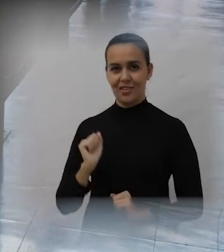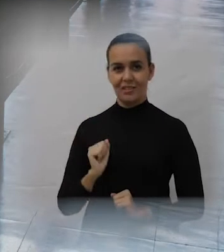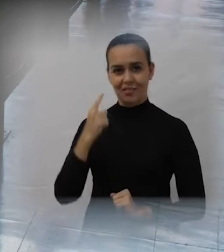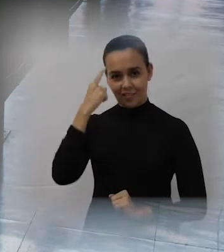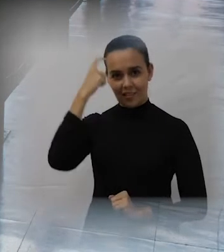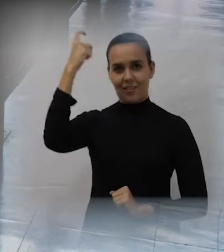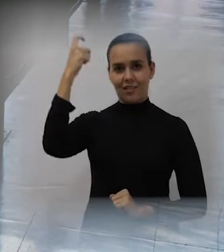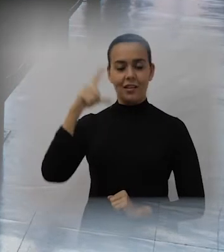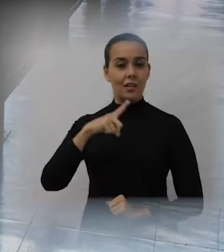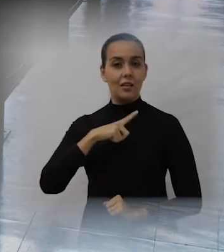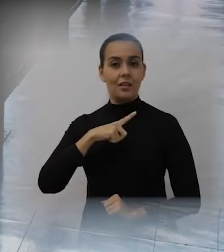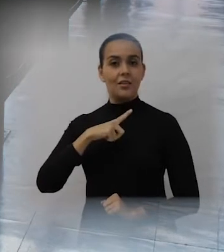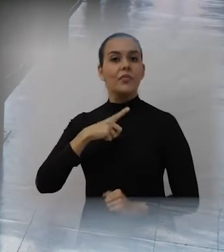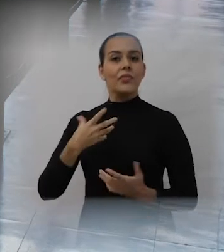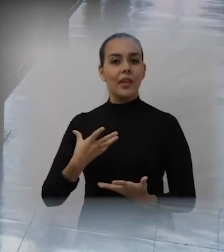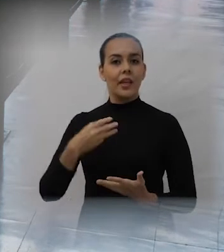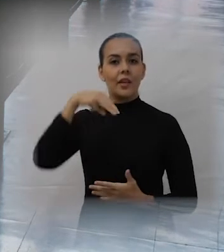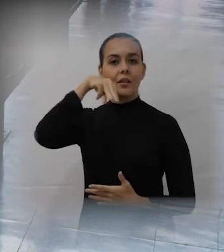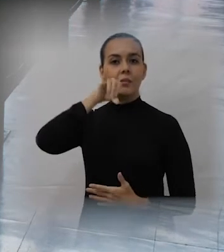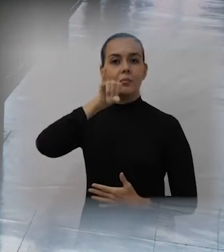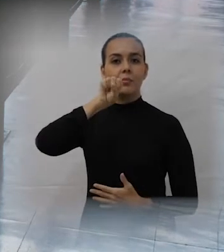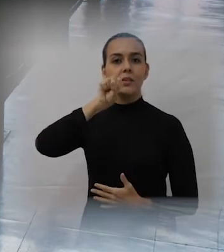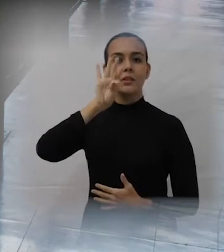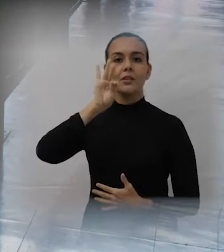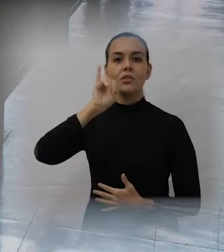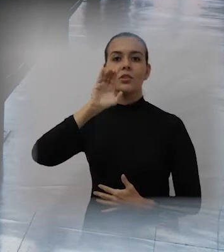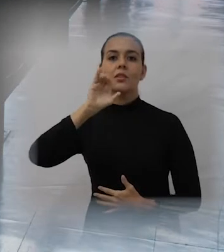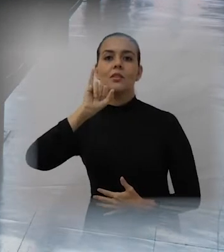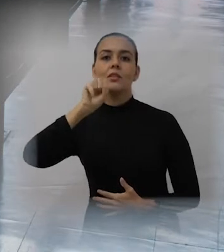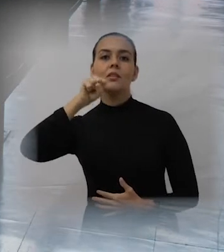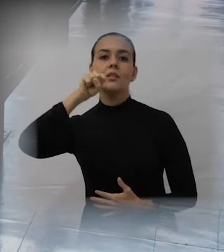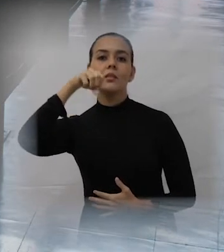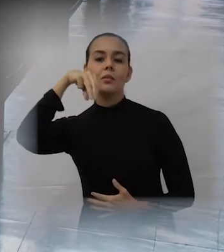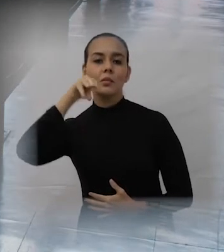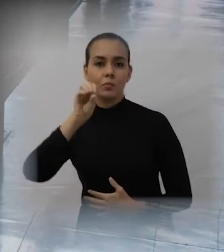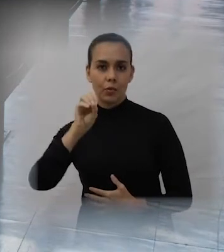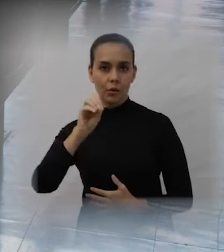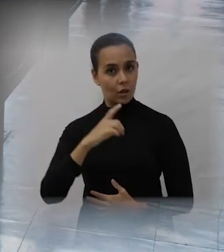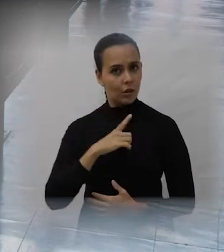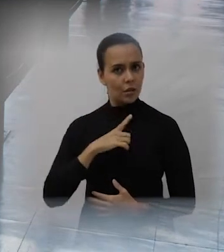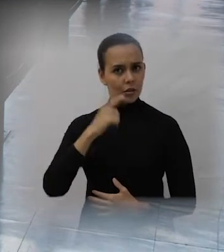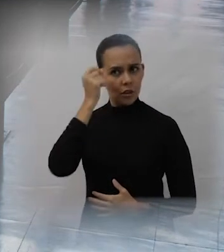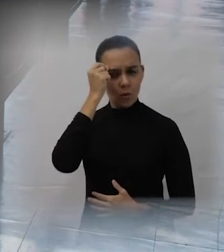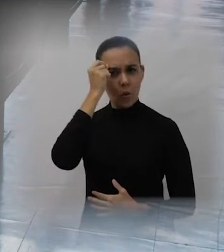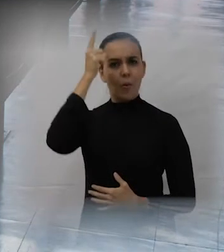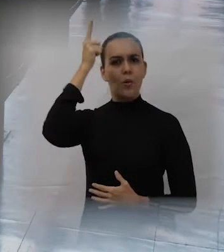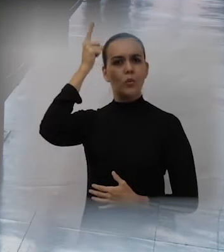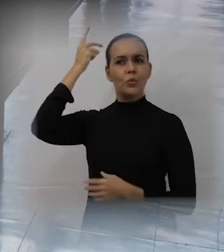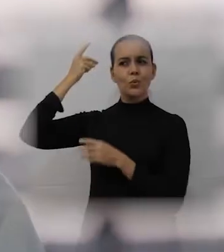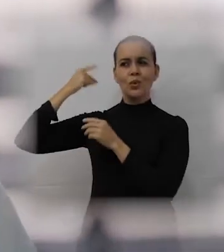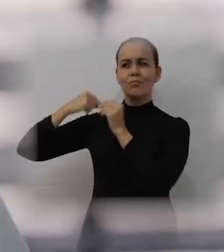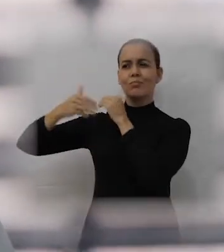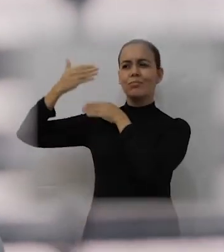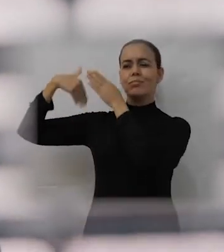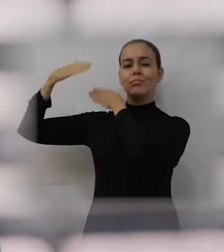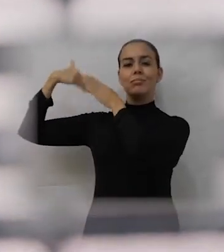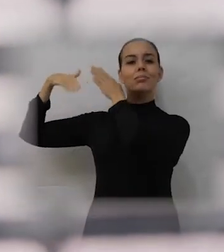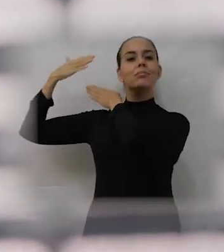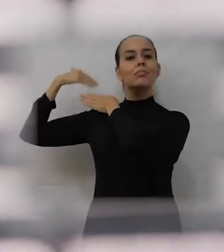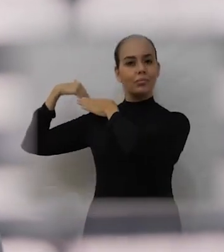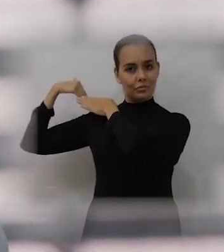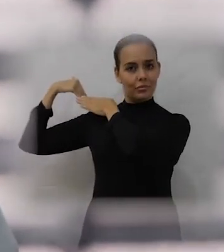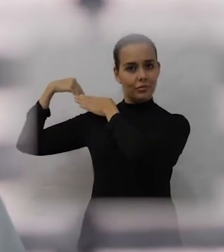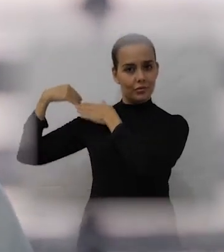Eles têm uma cultura belíssima, milenar, do ponto de vista das artes e aí, nas artes todas, tem um cinema belíssimo, a música